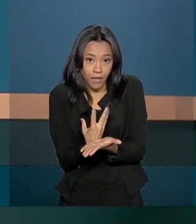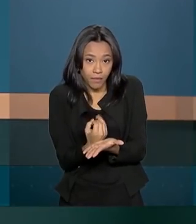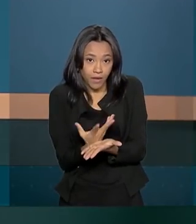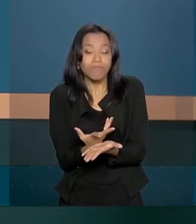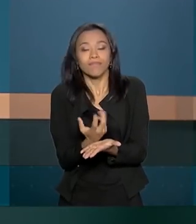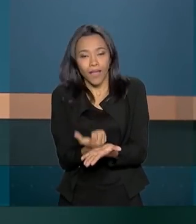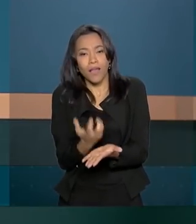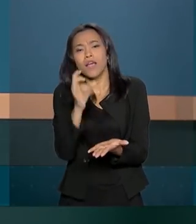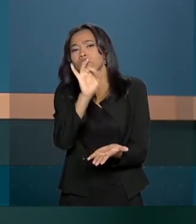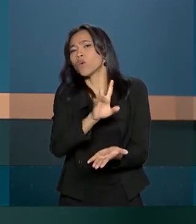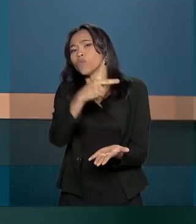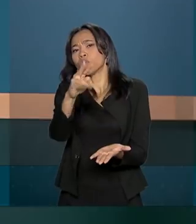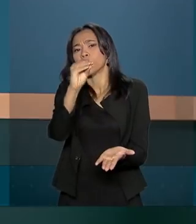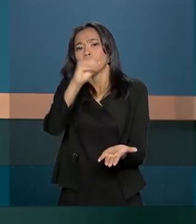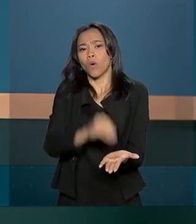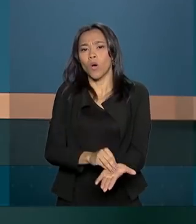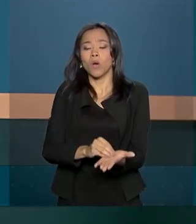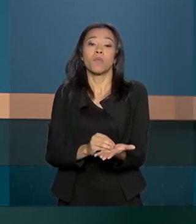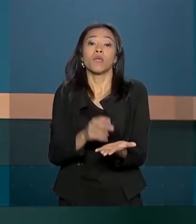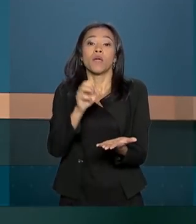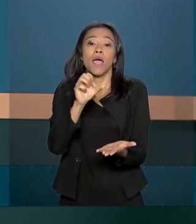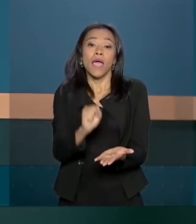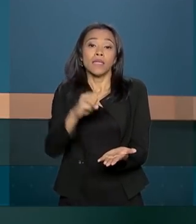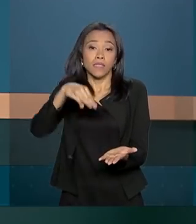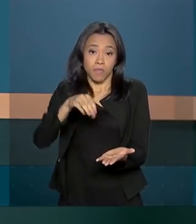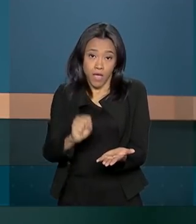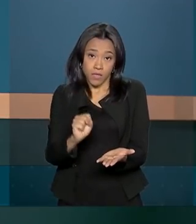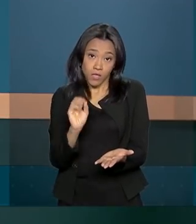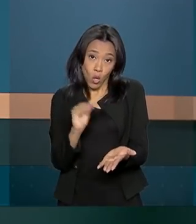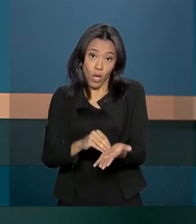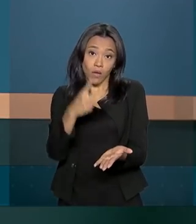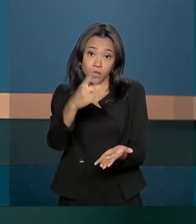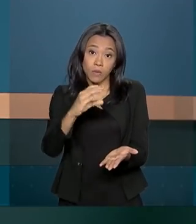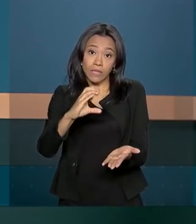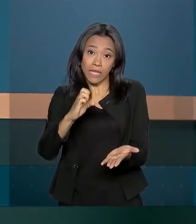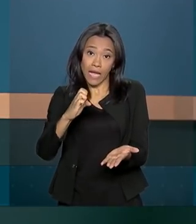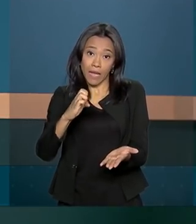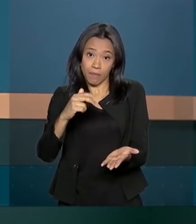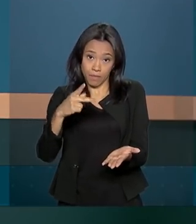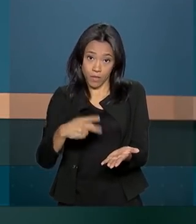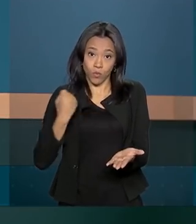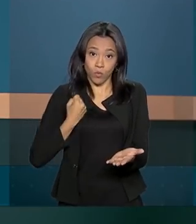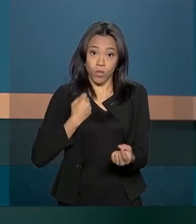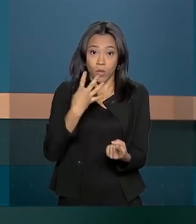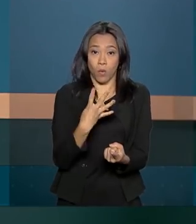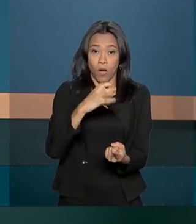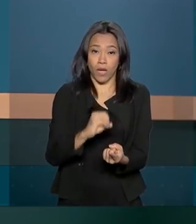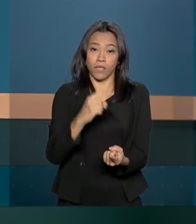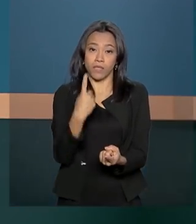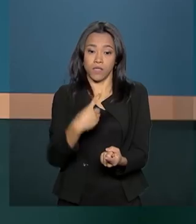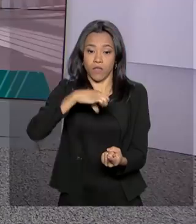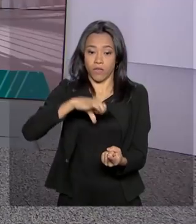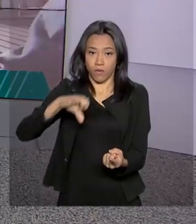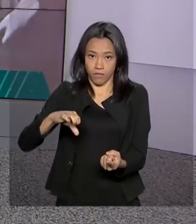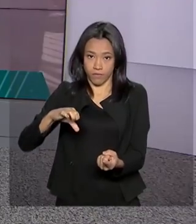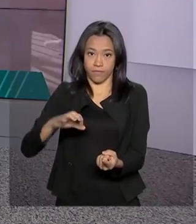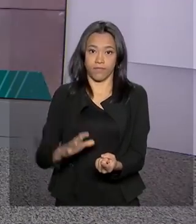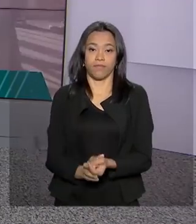basta fazer o cadastro enviando um SMS com CEP de interesse para o número 40199.